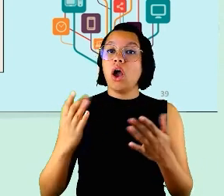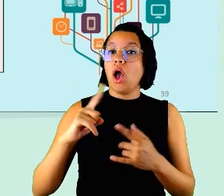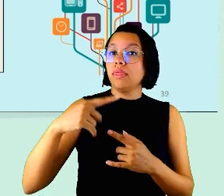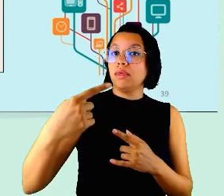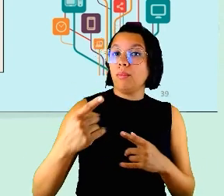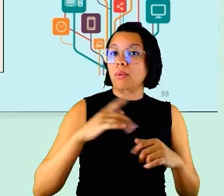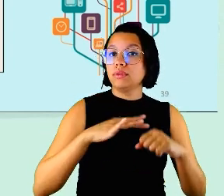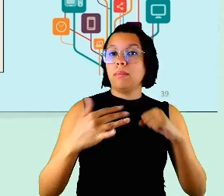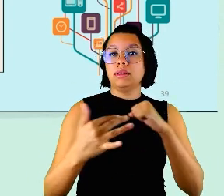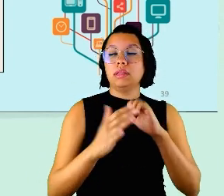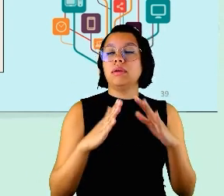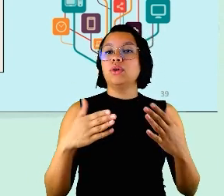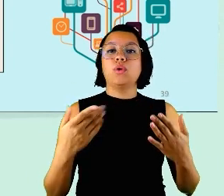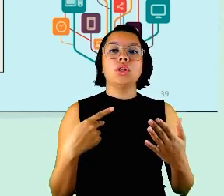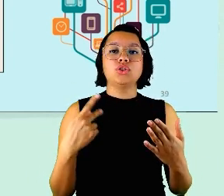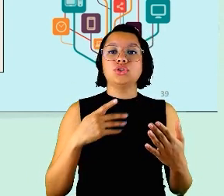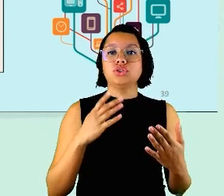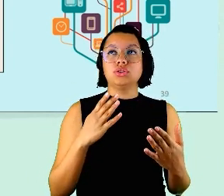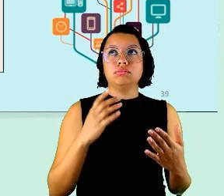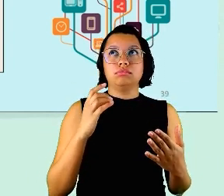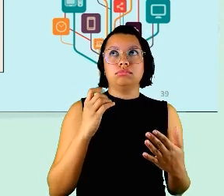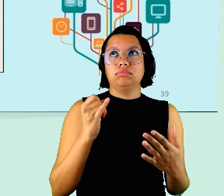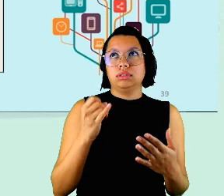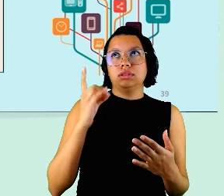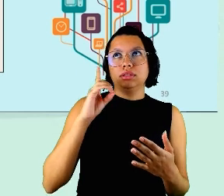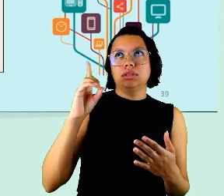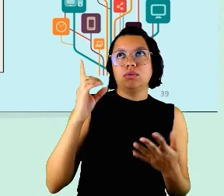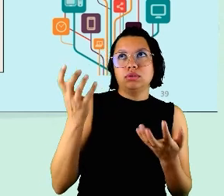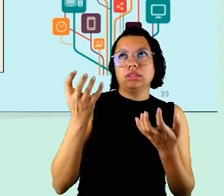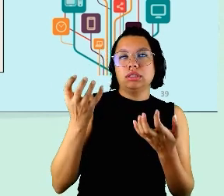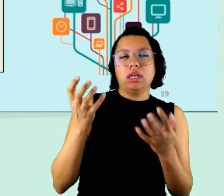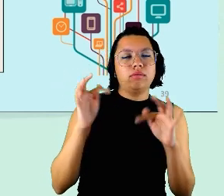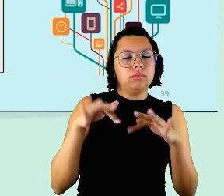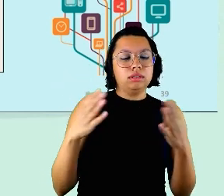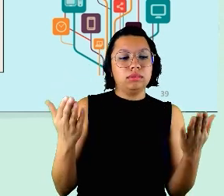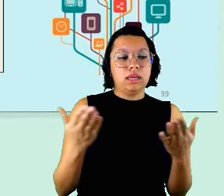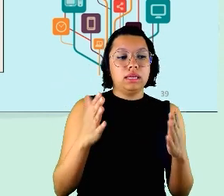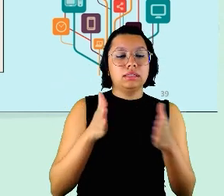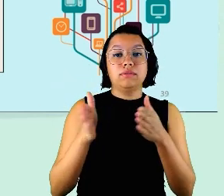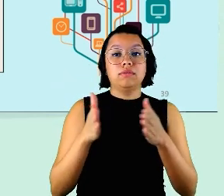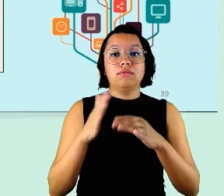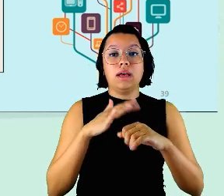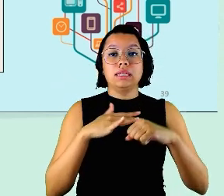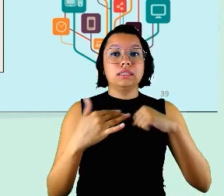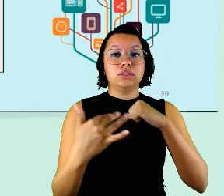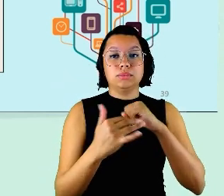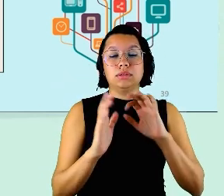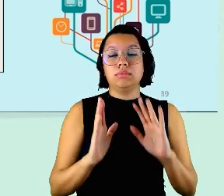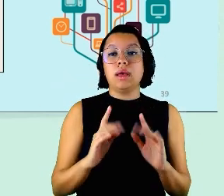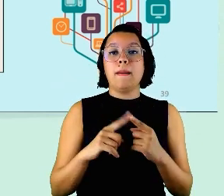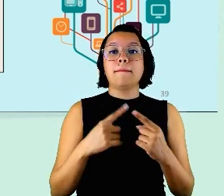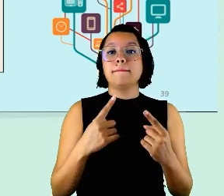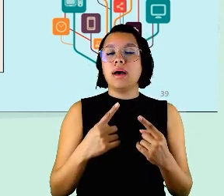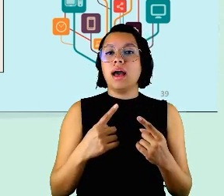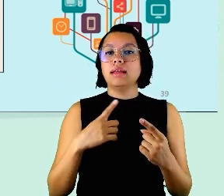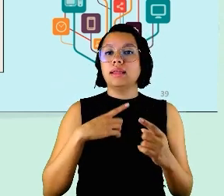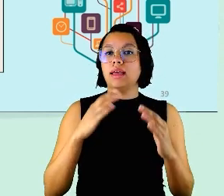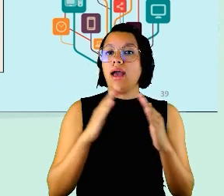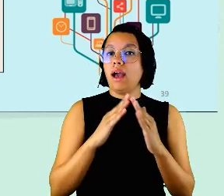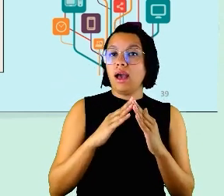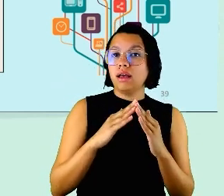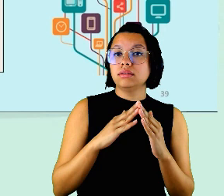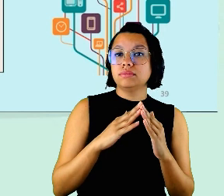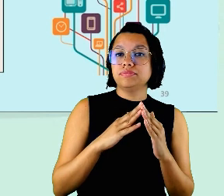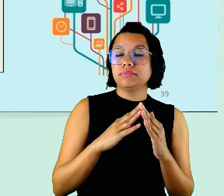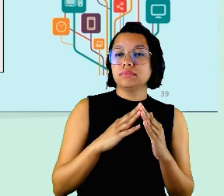quando a gente já se Deus quiser vamos terminar essa fase de crise sanitária então a gente tem a casa né o que